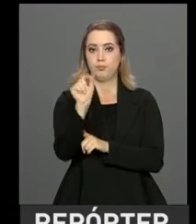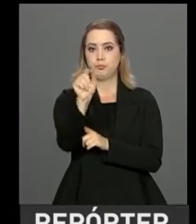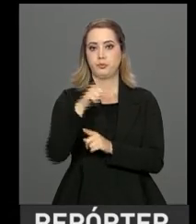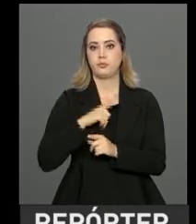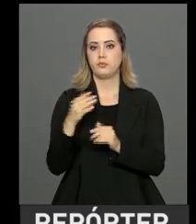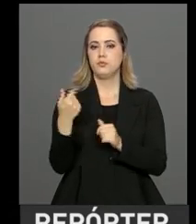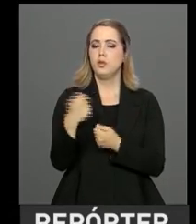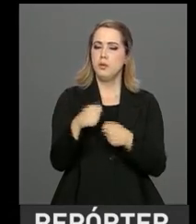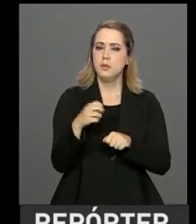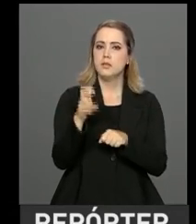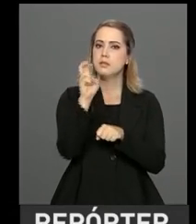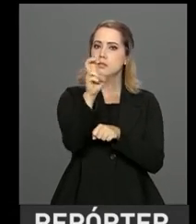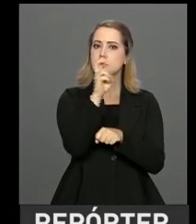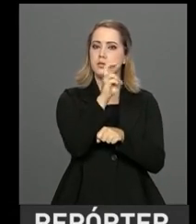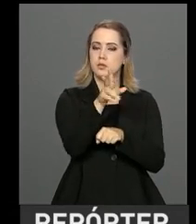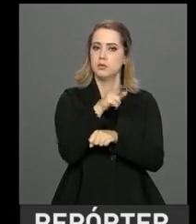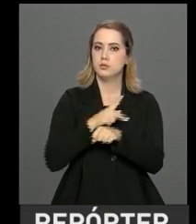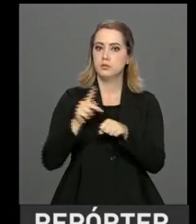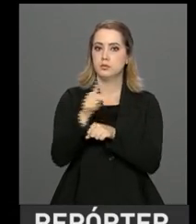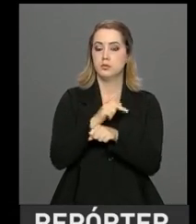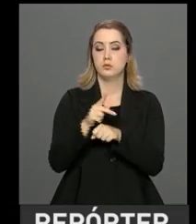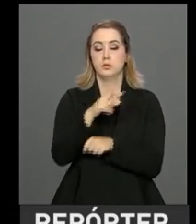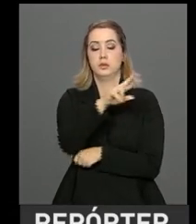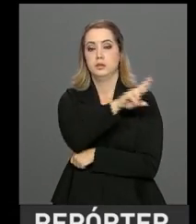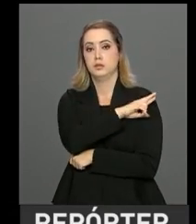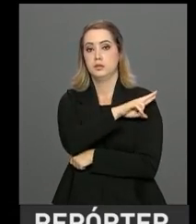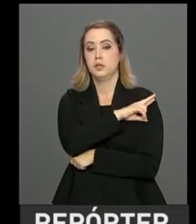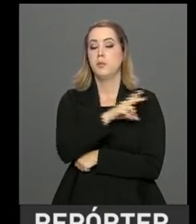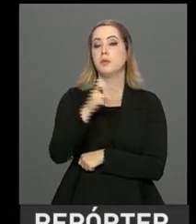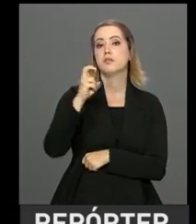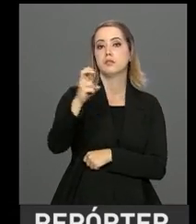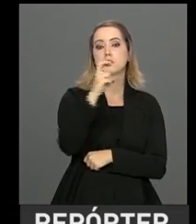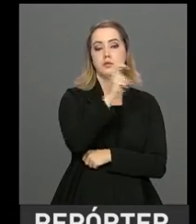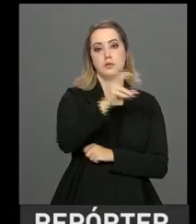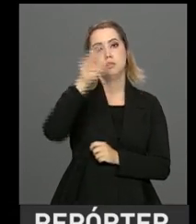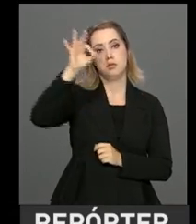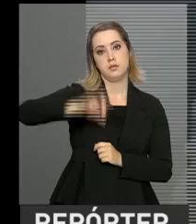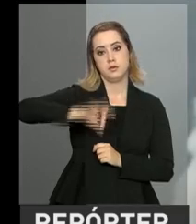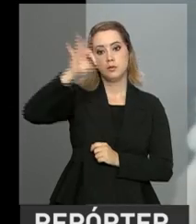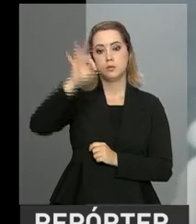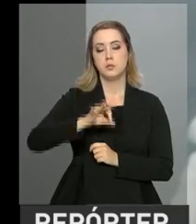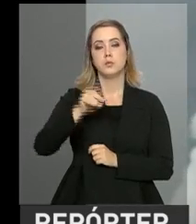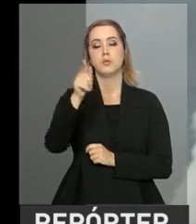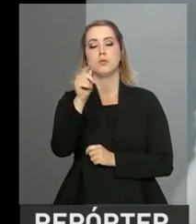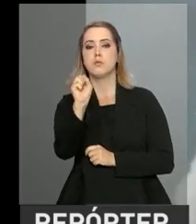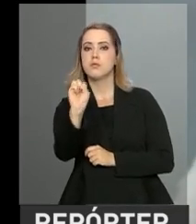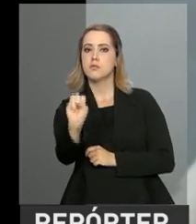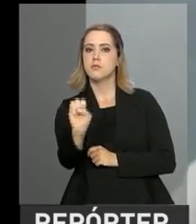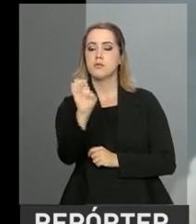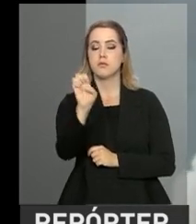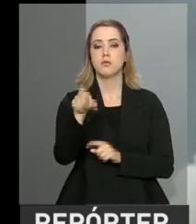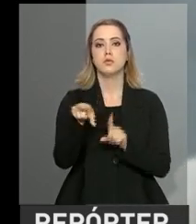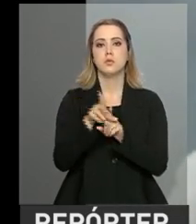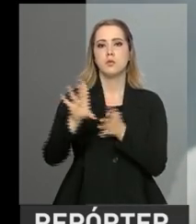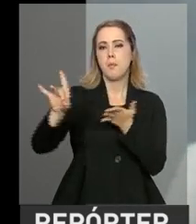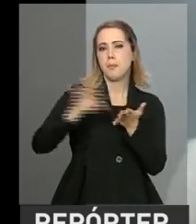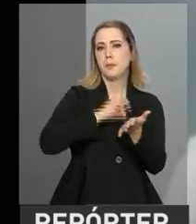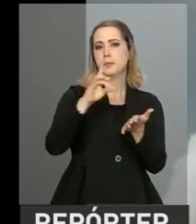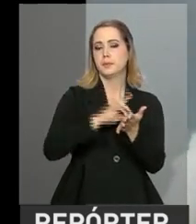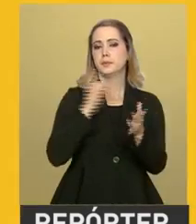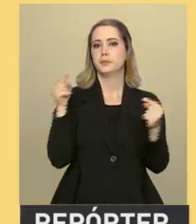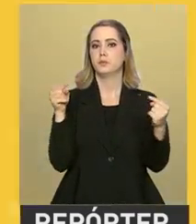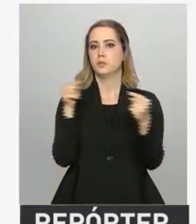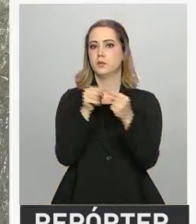55 países, que representam 55% das emissões de gases poluentes, ratifiquem o